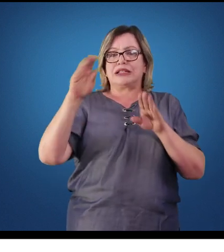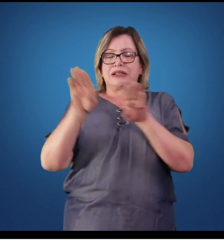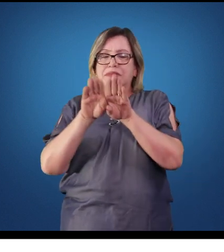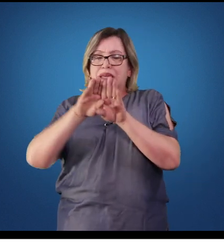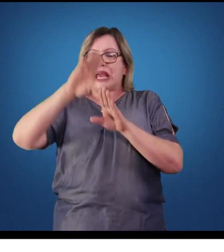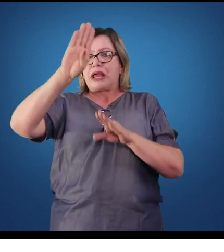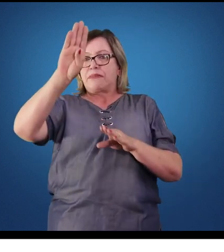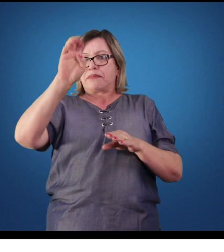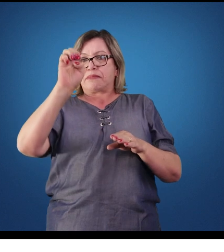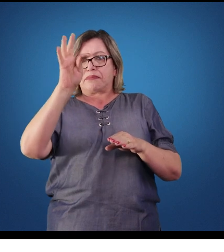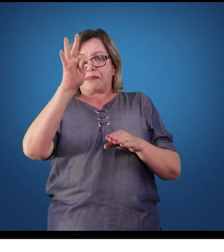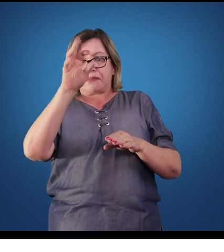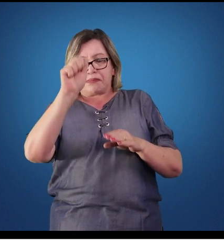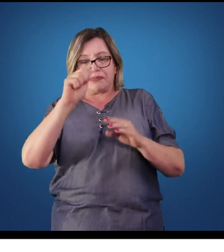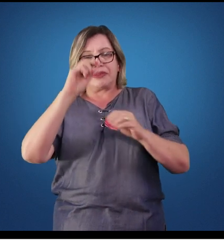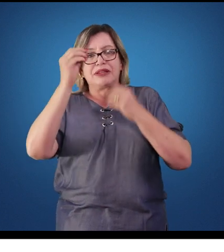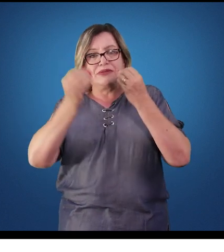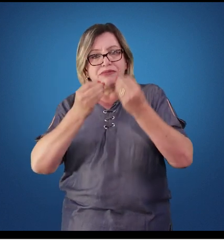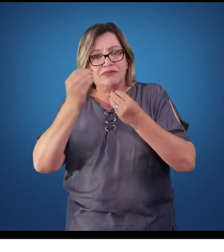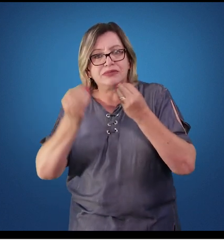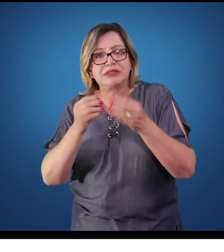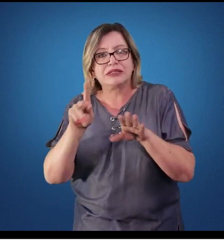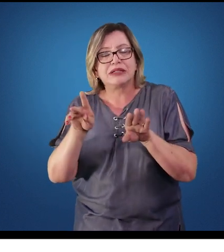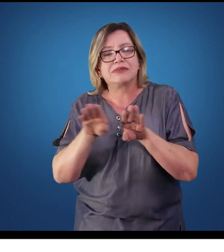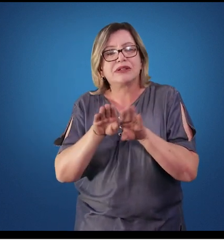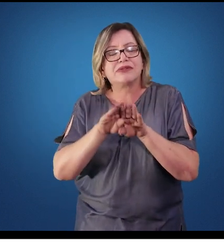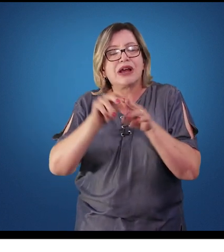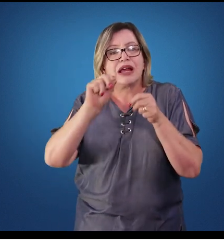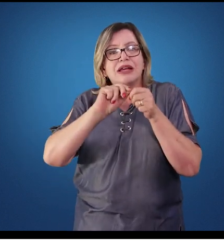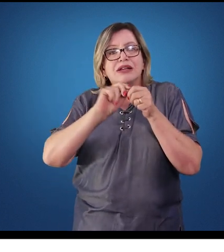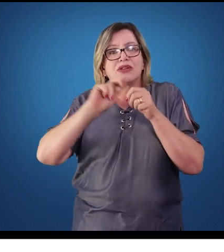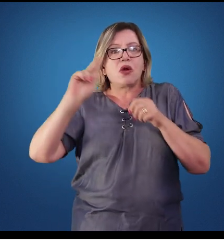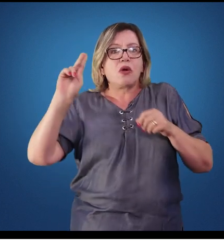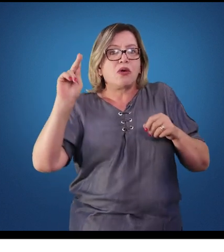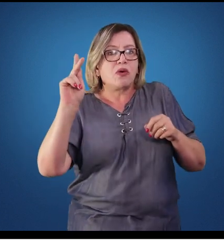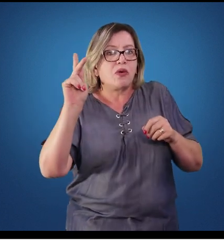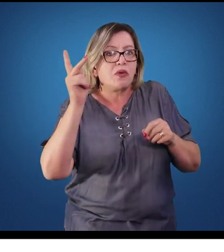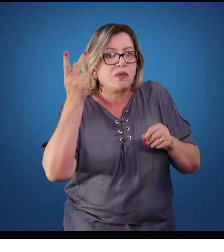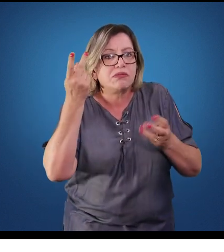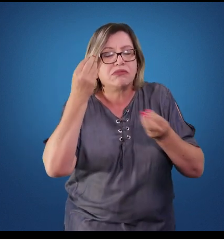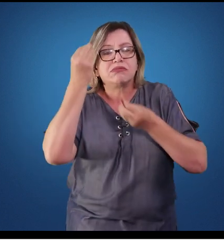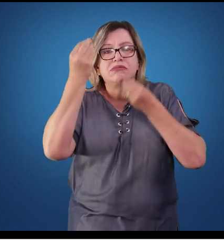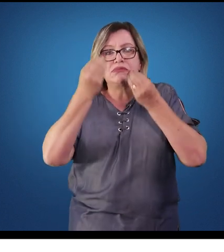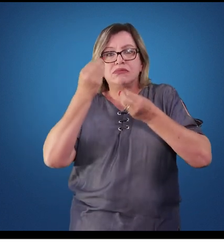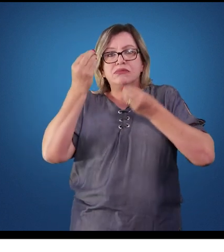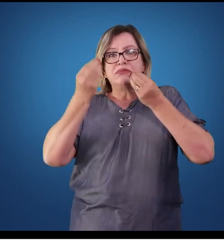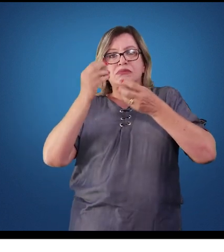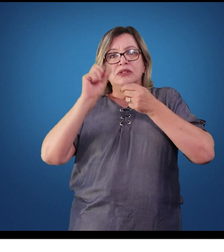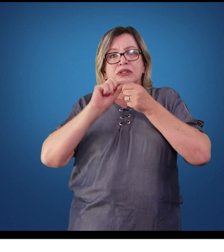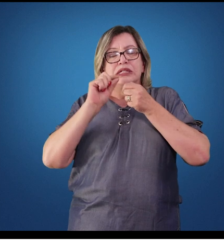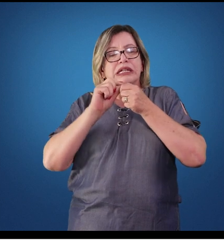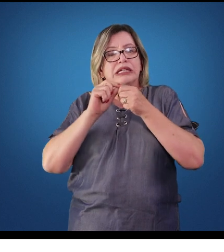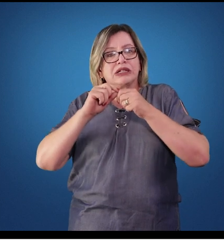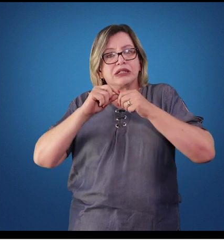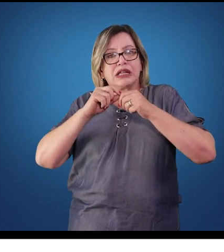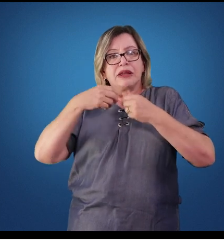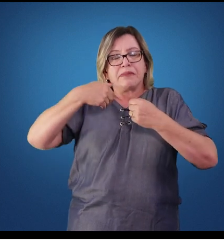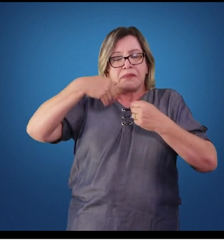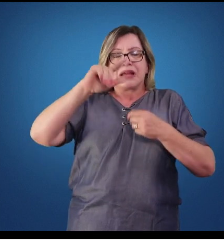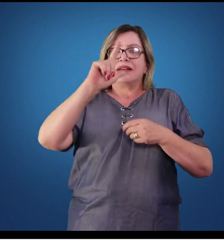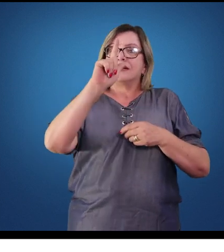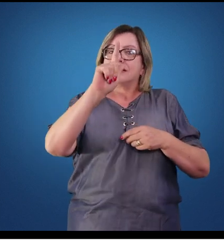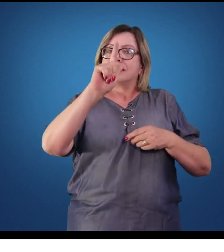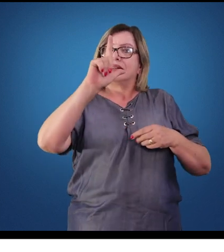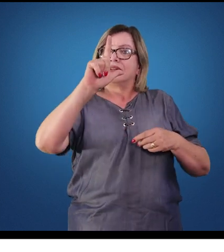no organismo, uma vez que ele é responsável pelo aumento da concentração ou da circulação de glicose